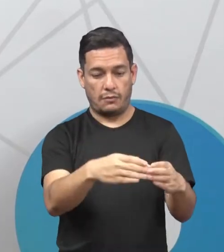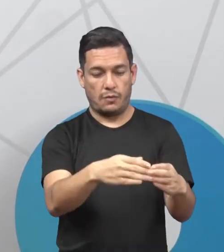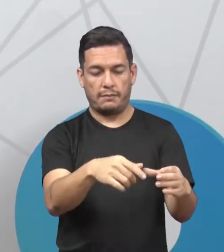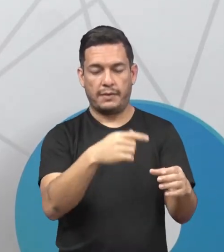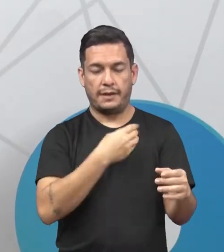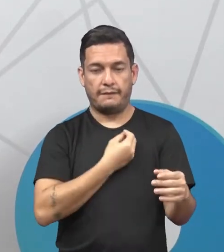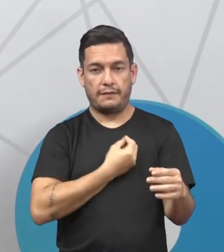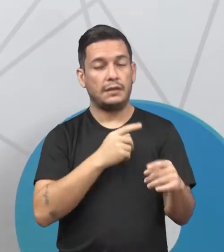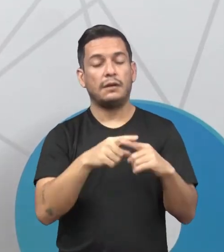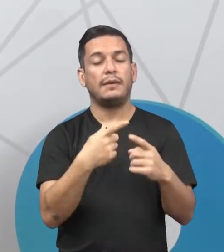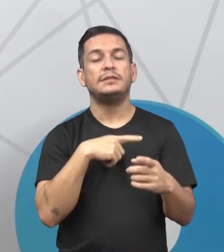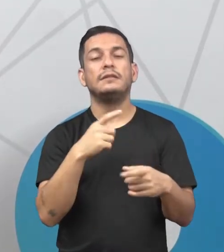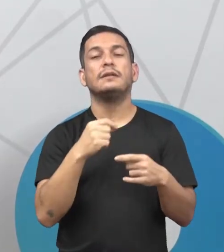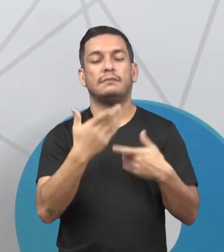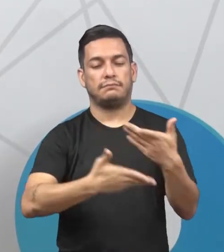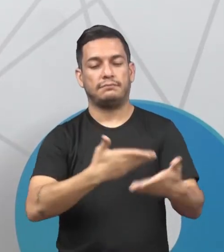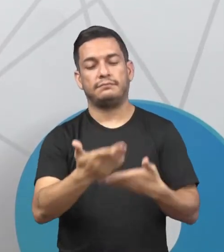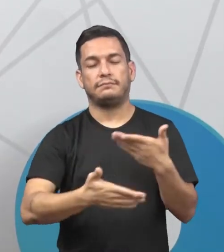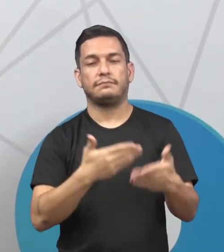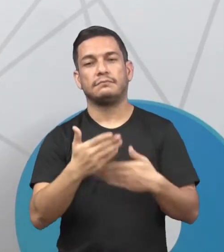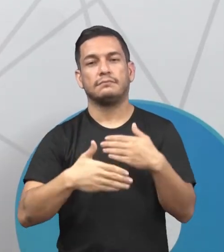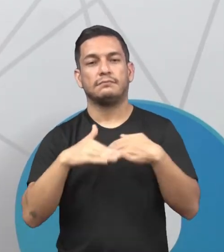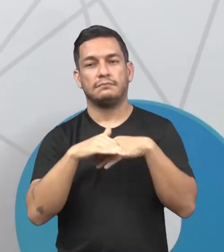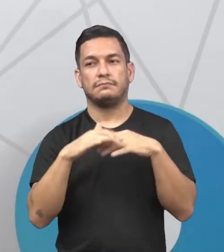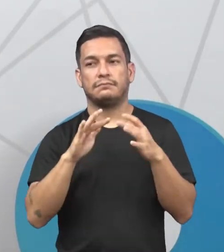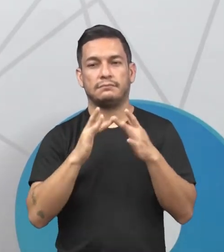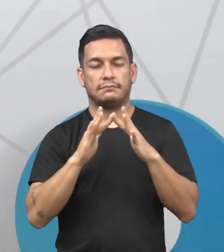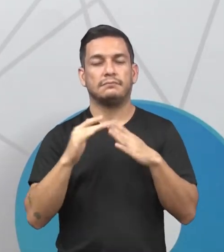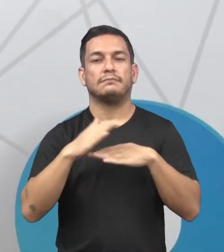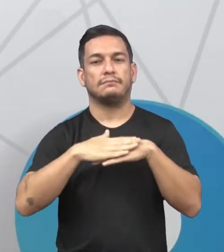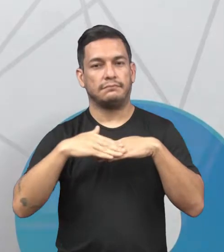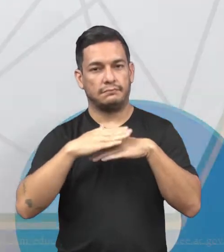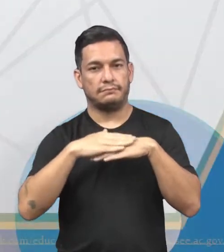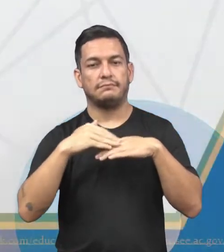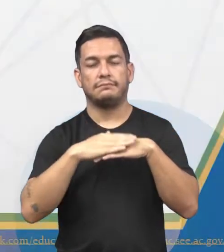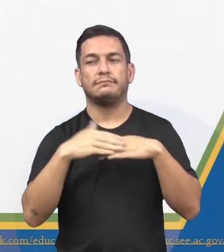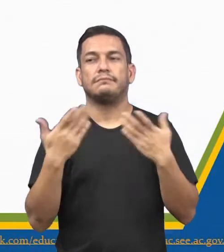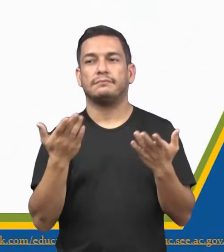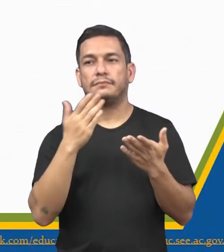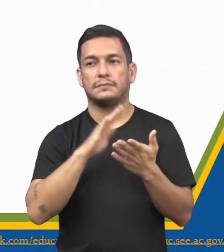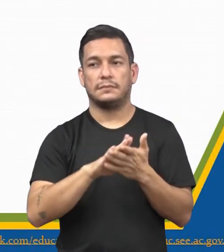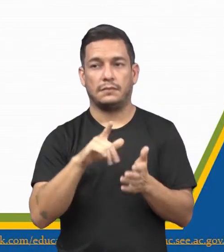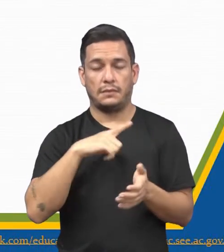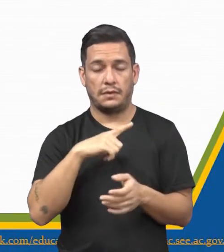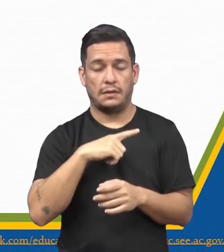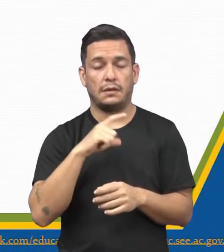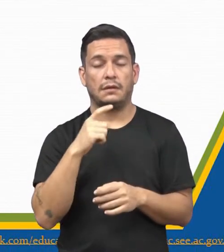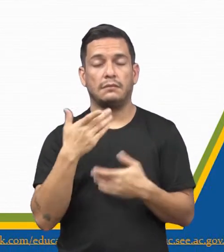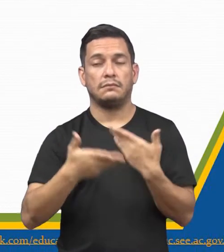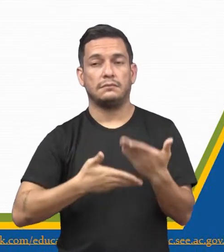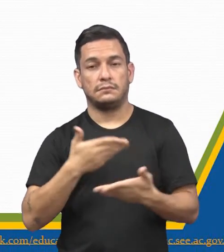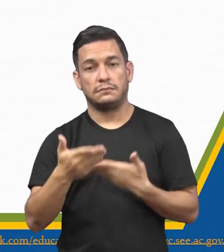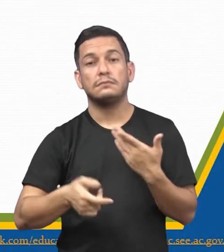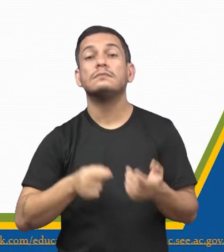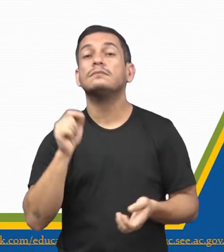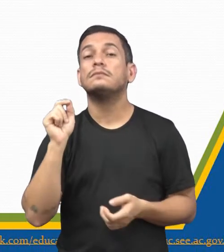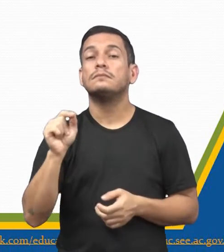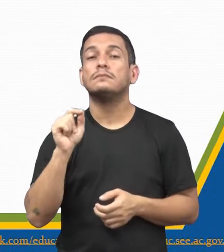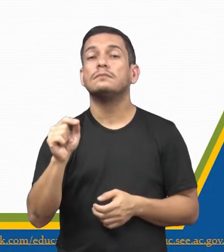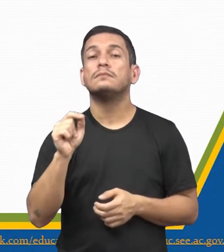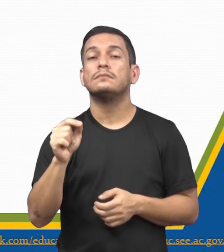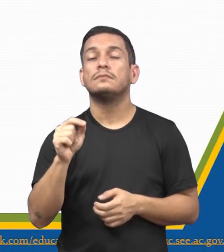relações de afetividade com aquela tribo. E aí eles têm uma relação de quê? De